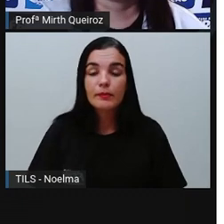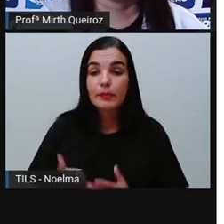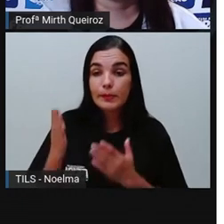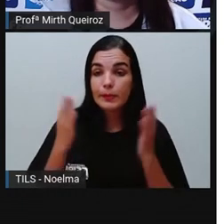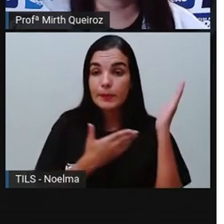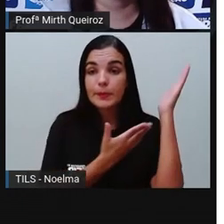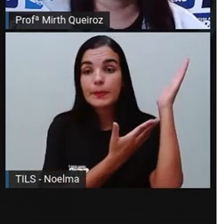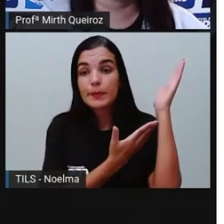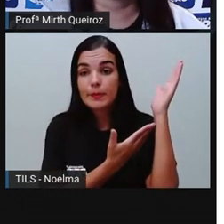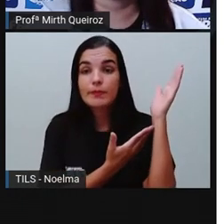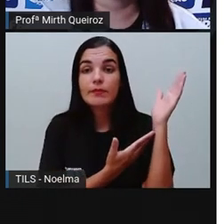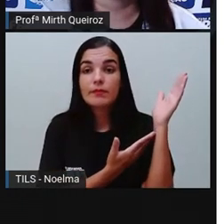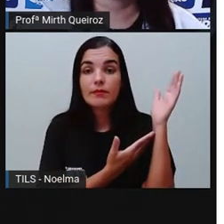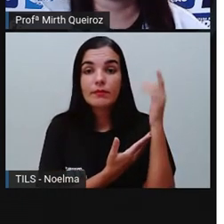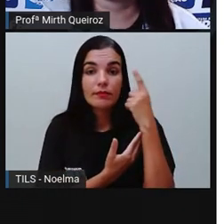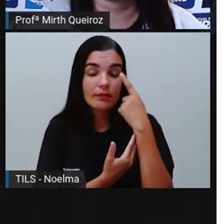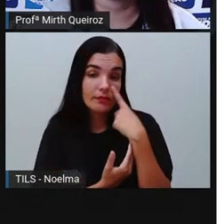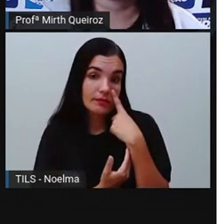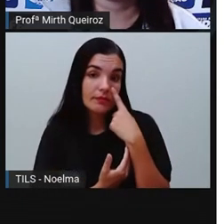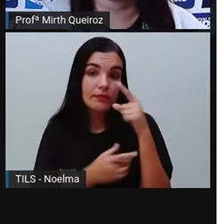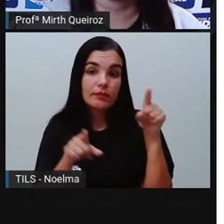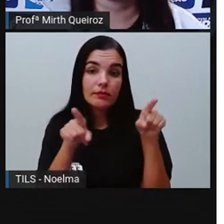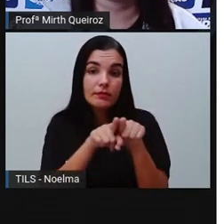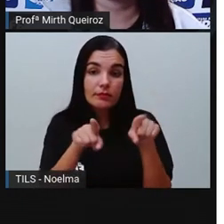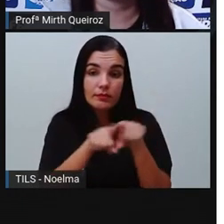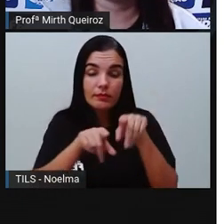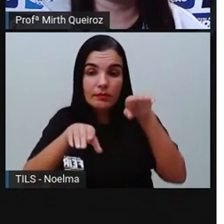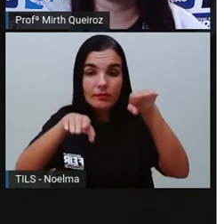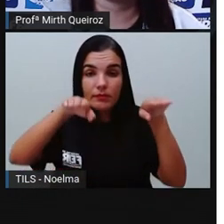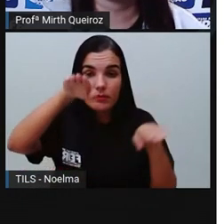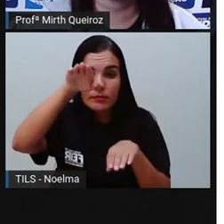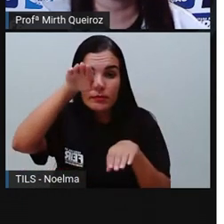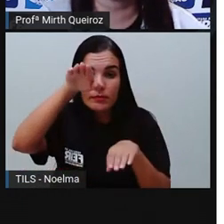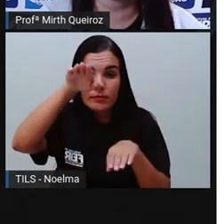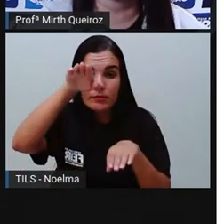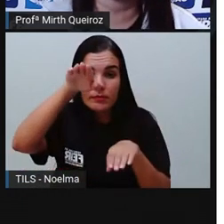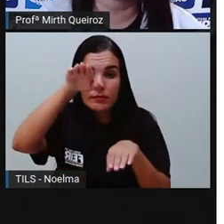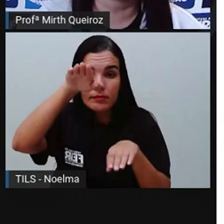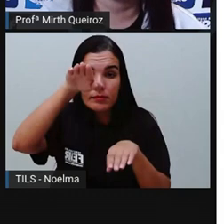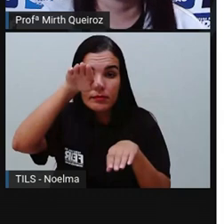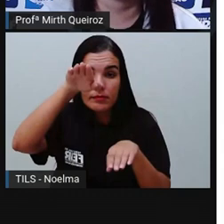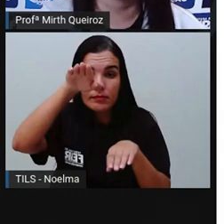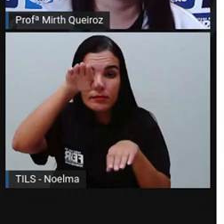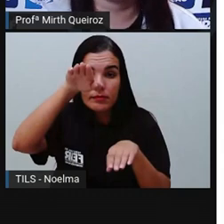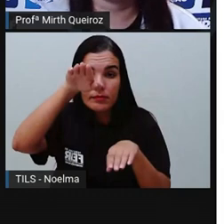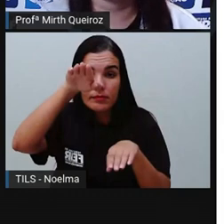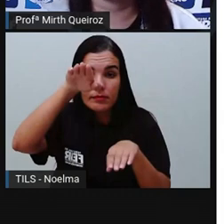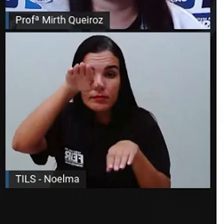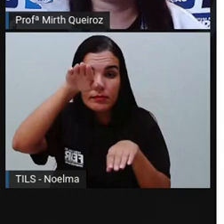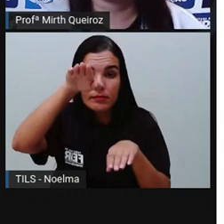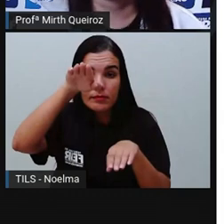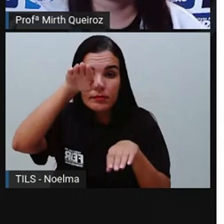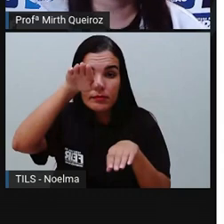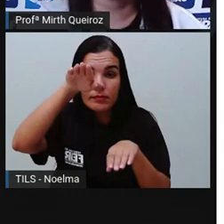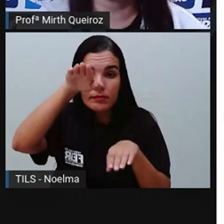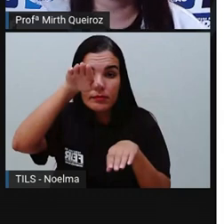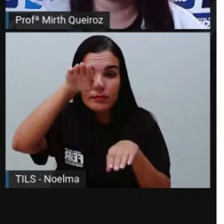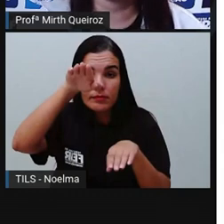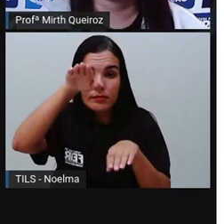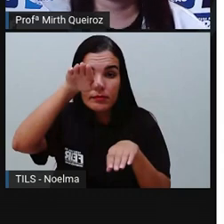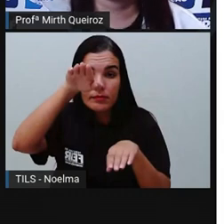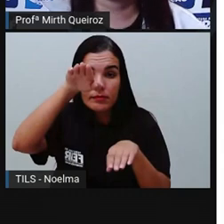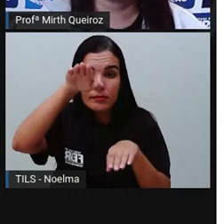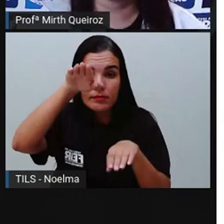Assim, mais um desequilíbrio se estabelece com a contaminação de inseticida. E o que que isso pode ocasionar? Pode